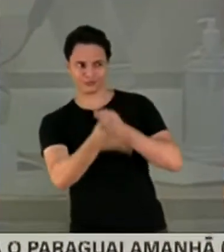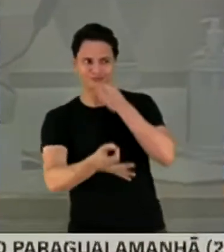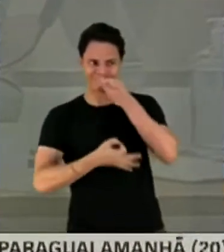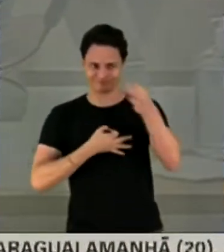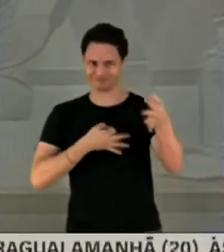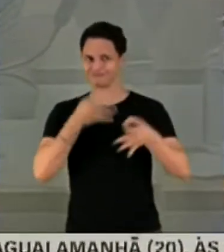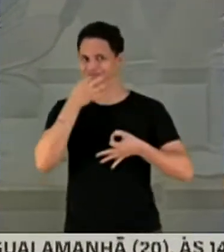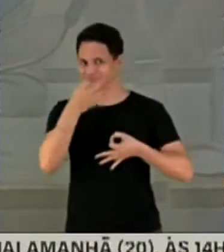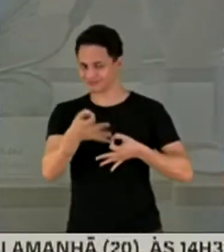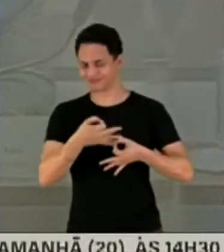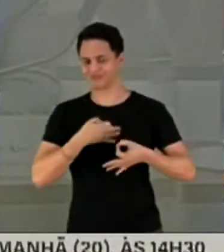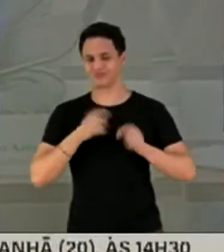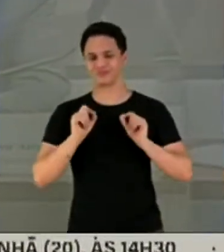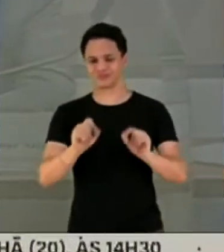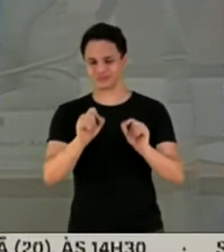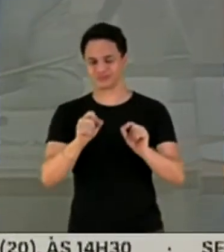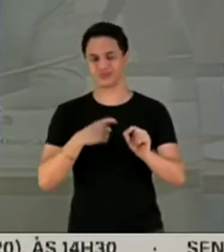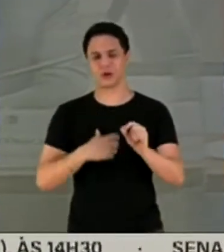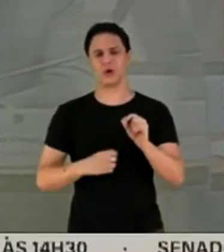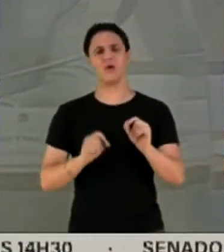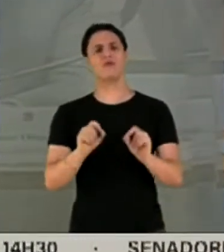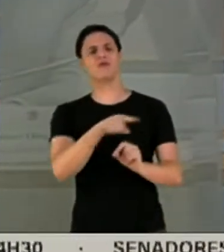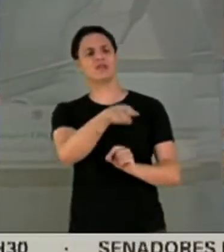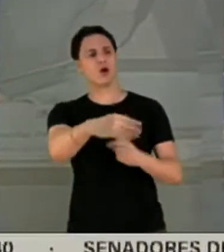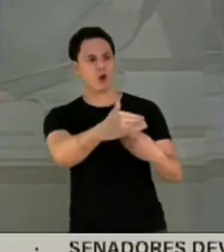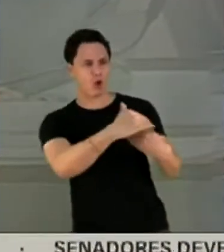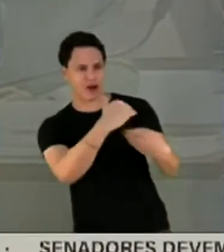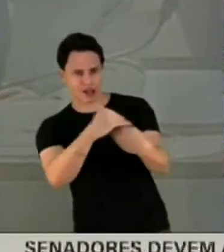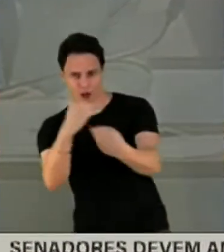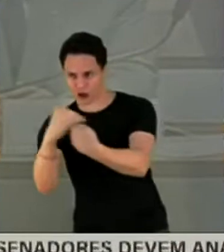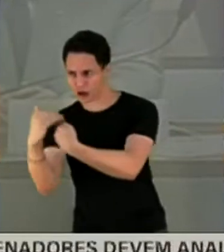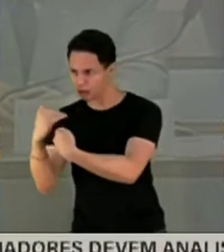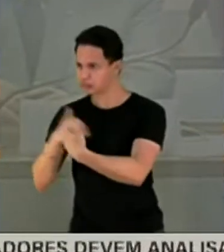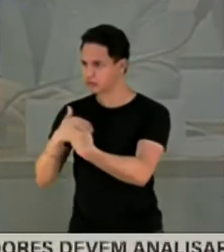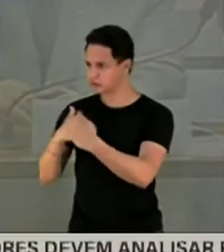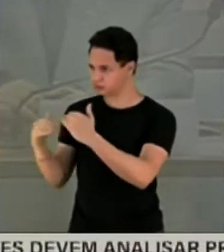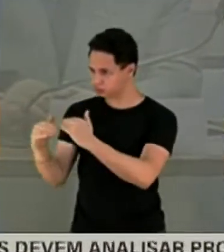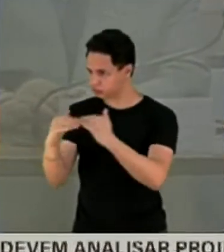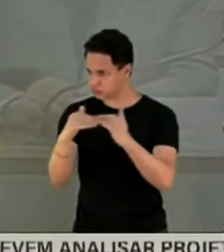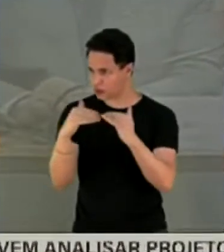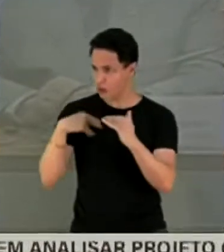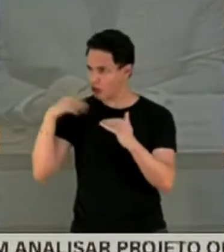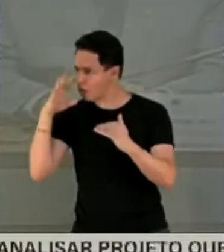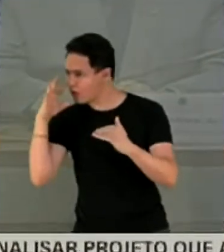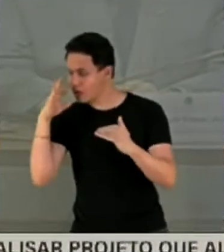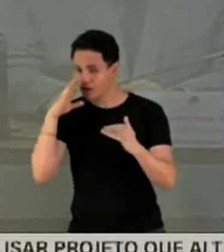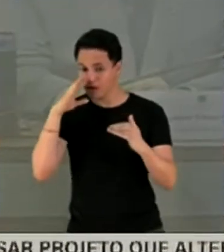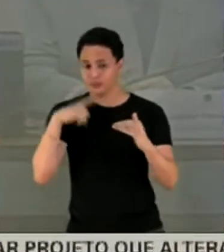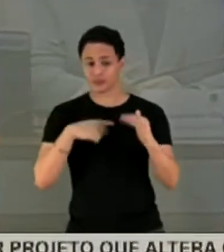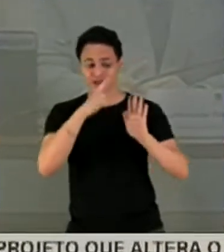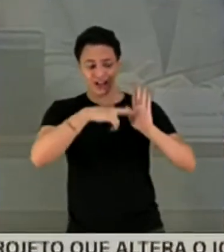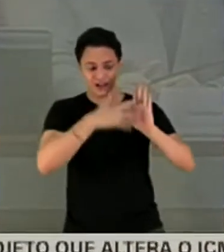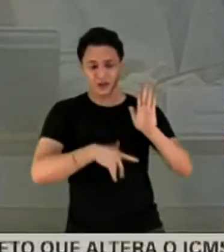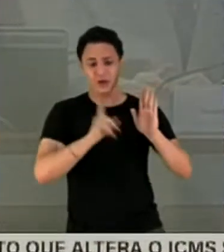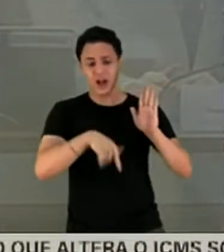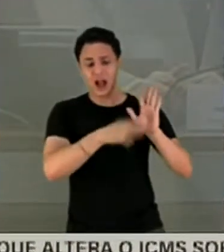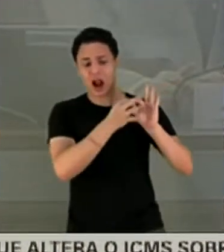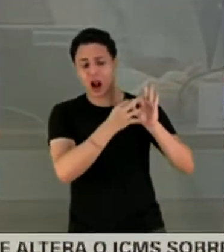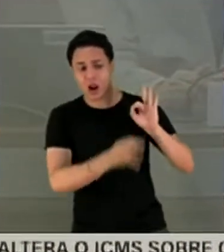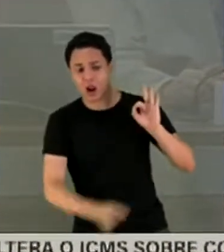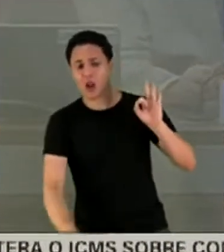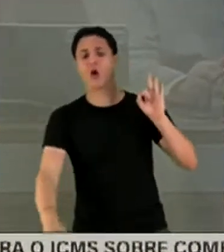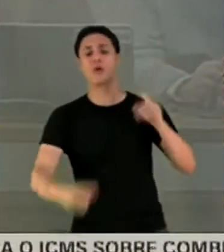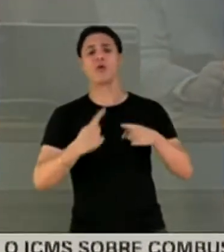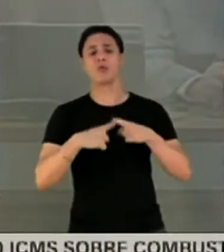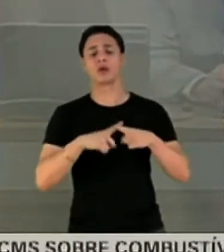materialização de todas as orientações dos companheiros. Esse relatório, ele é longo nessa proposta inicial, porque